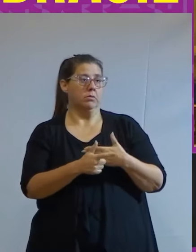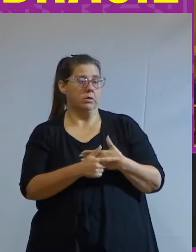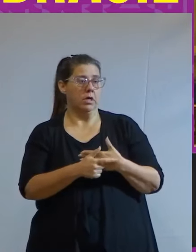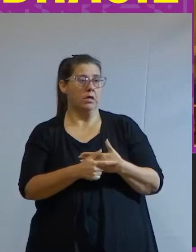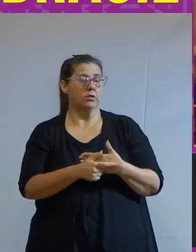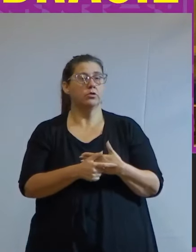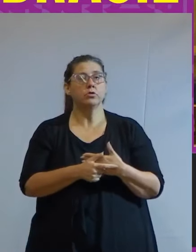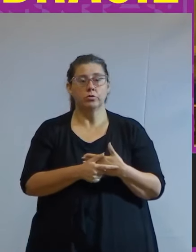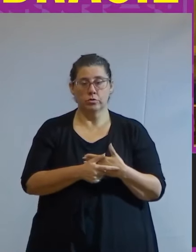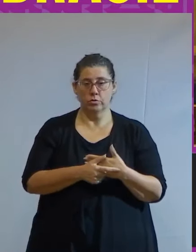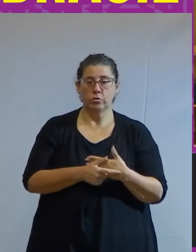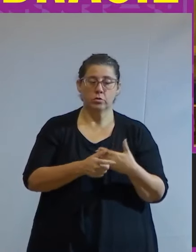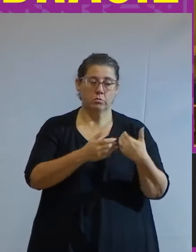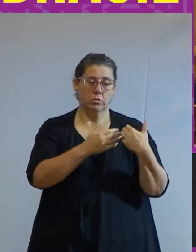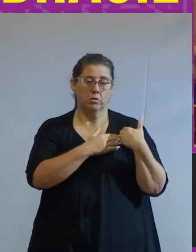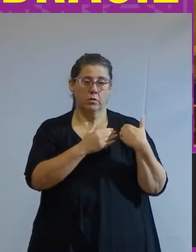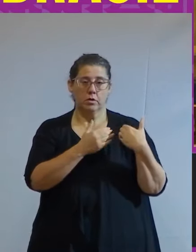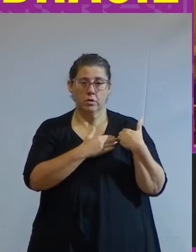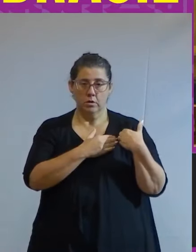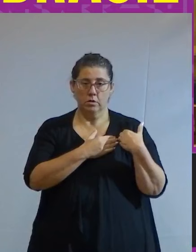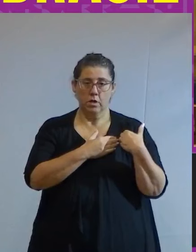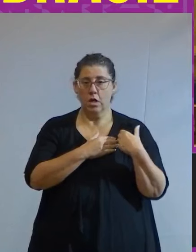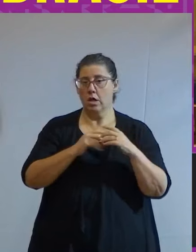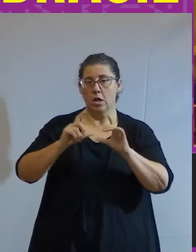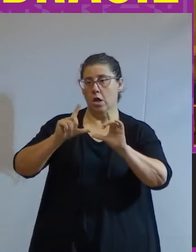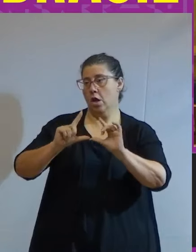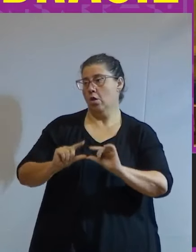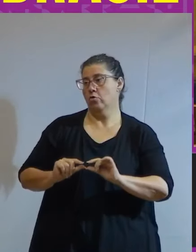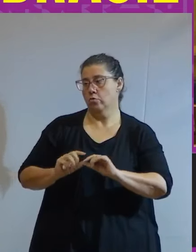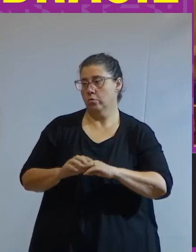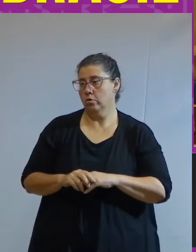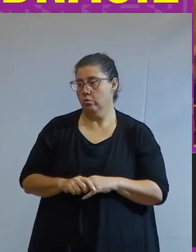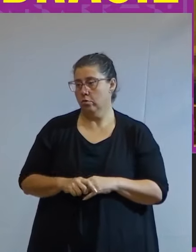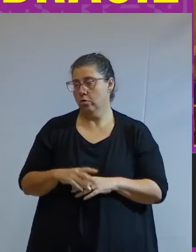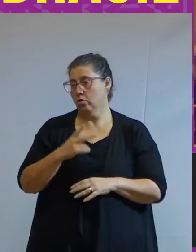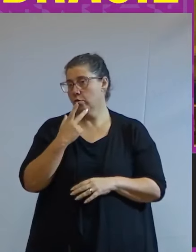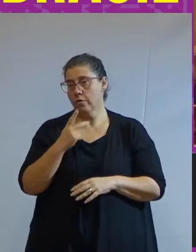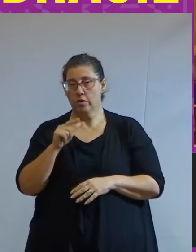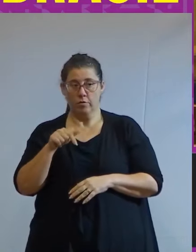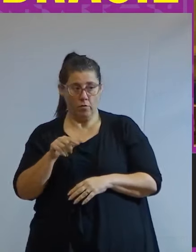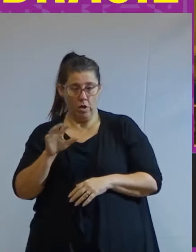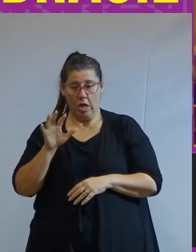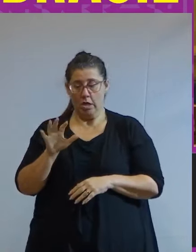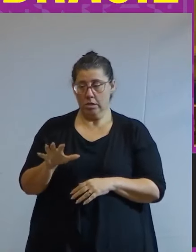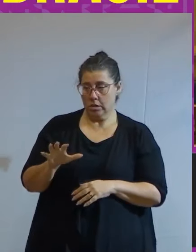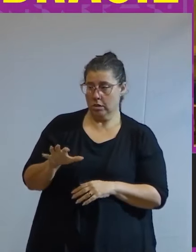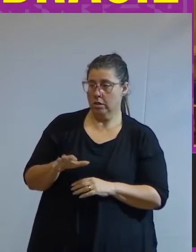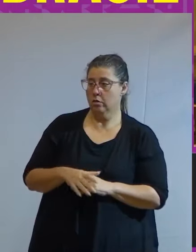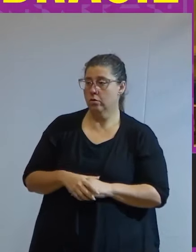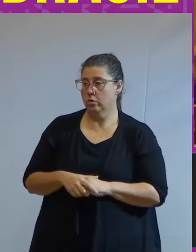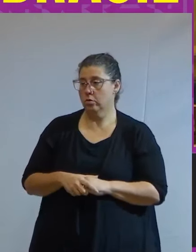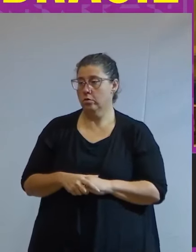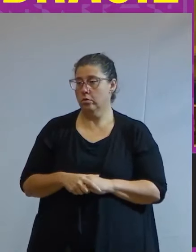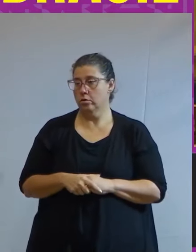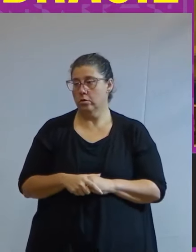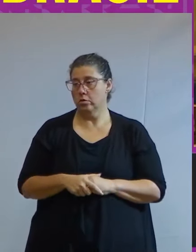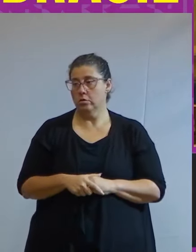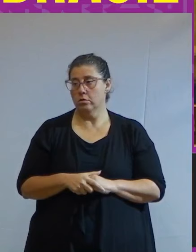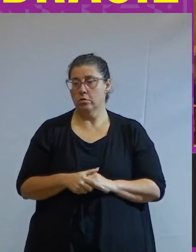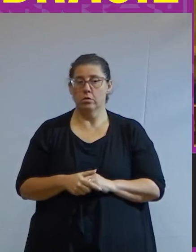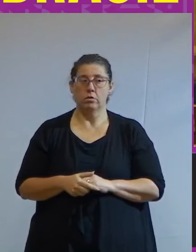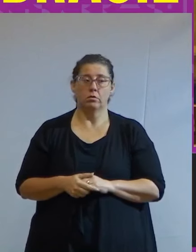manteve o investimento eu preciso dizer isso eu não estou dizendo que tenha sido por virtude mas